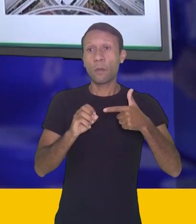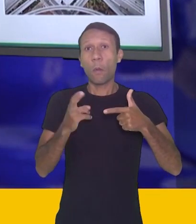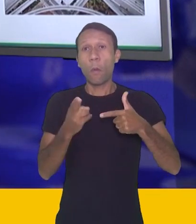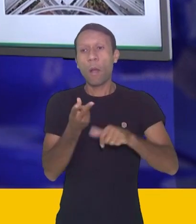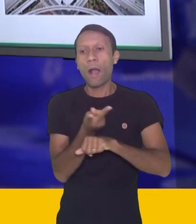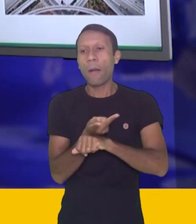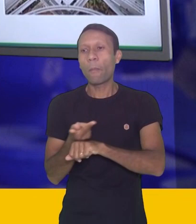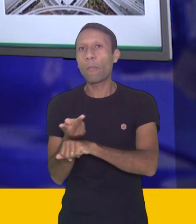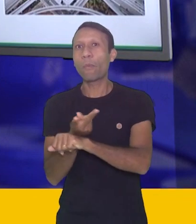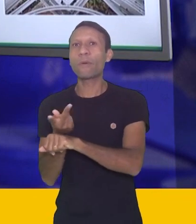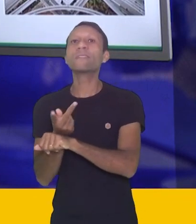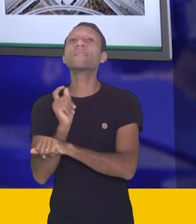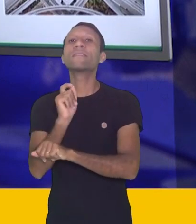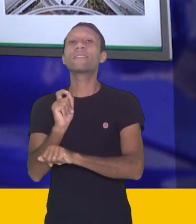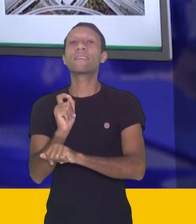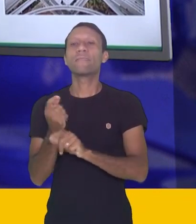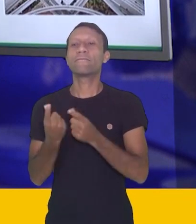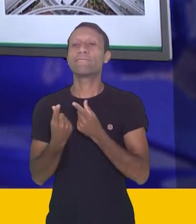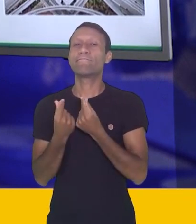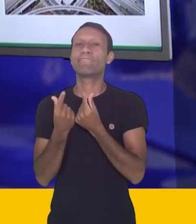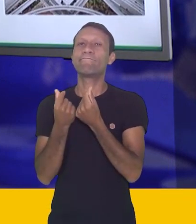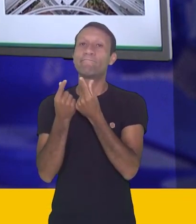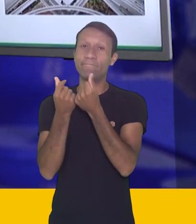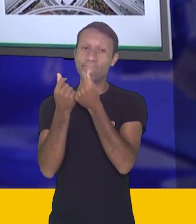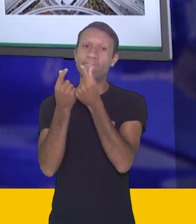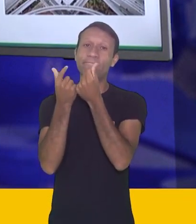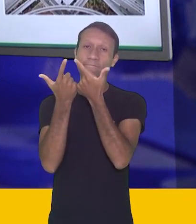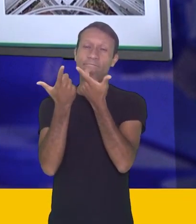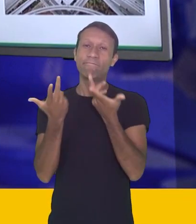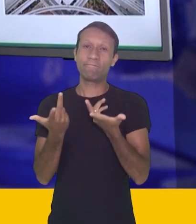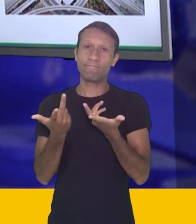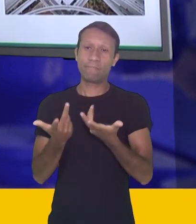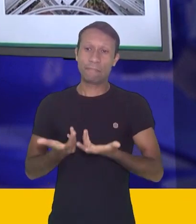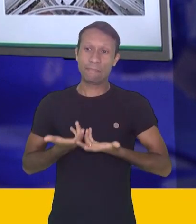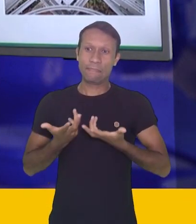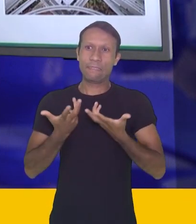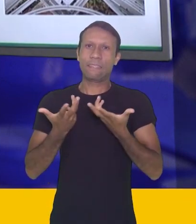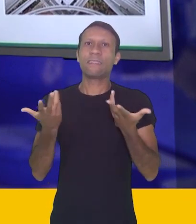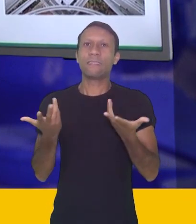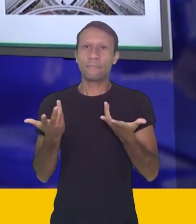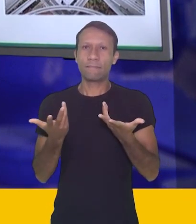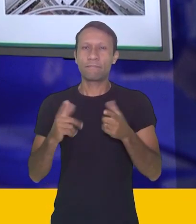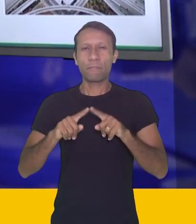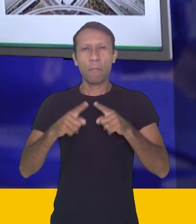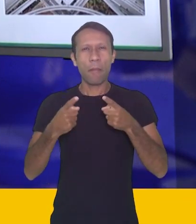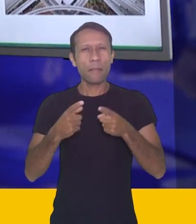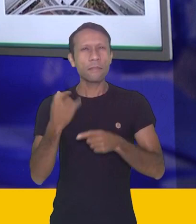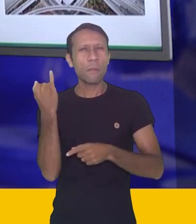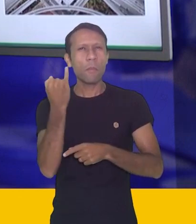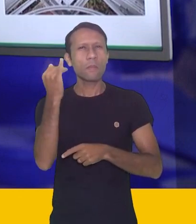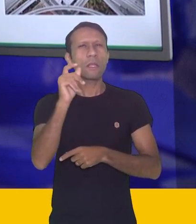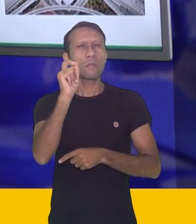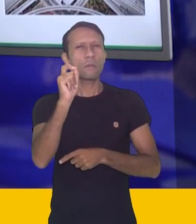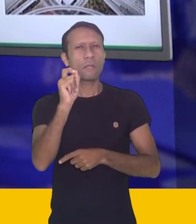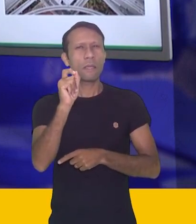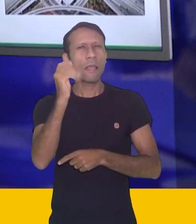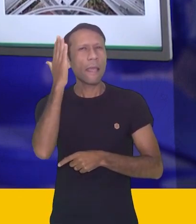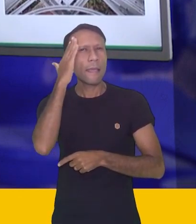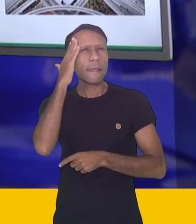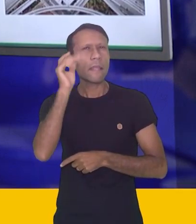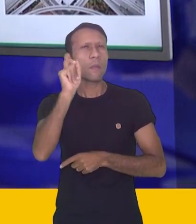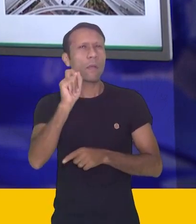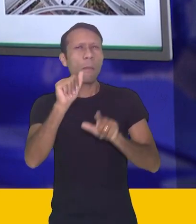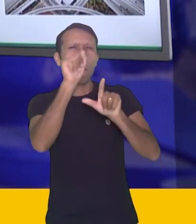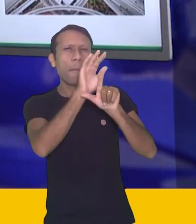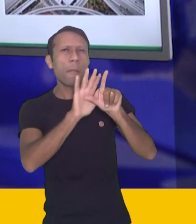lucro, né? Exagerado, muitas vezes. Mas é importante, antes de tudo, que a gente entenda o que é uma paisagem, né?